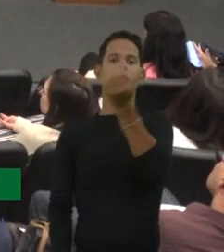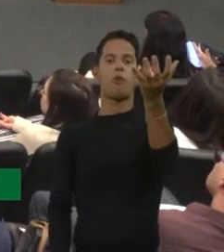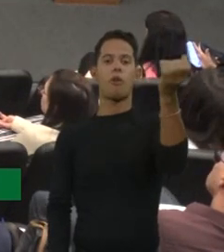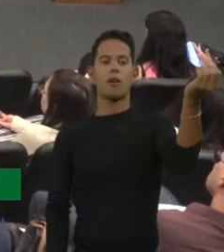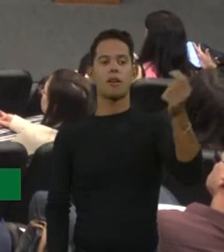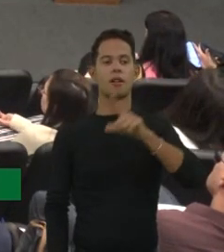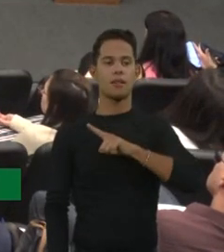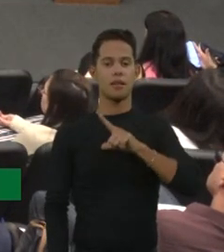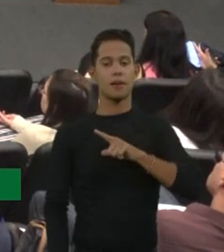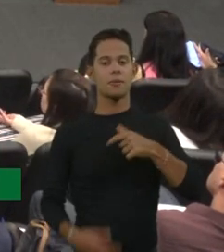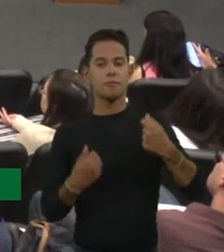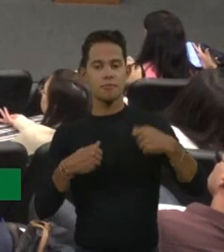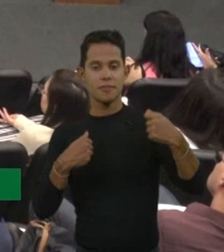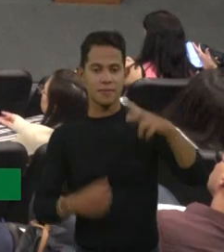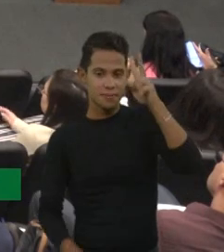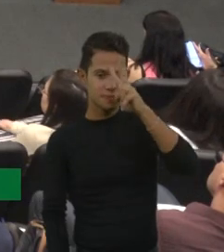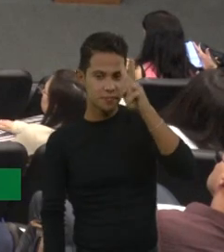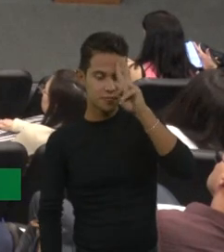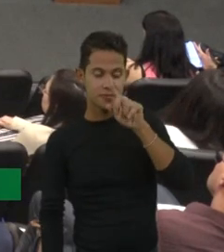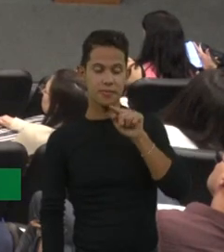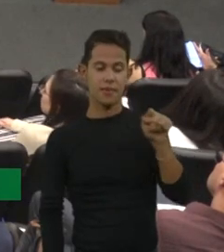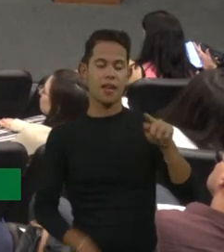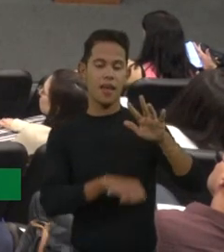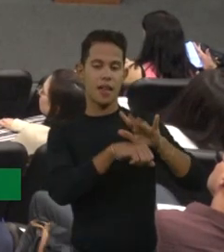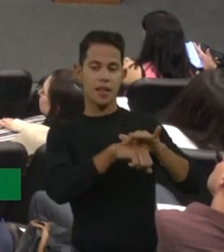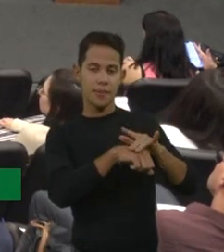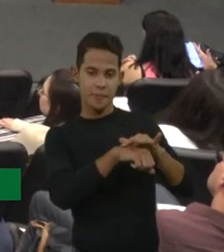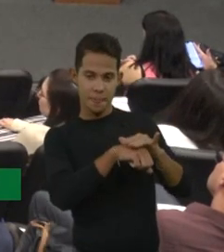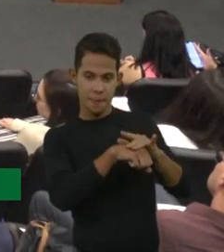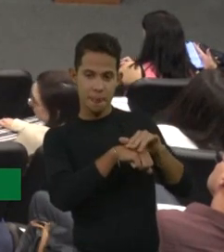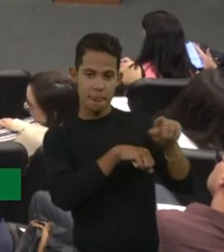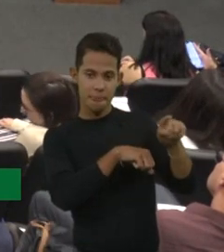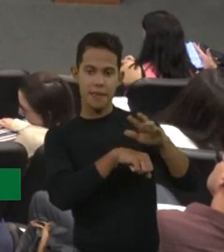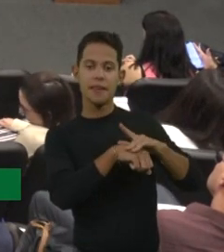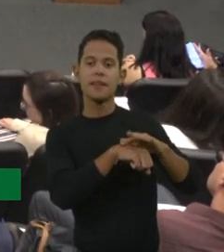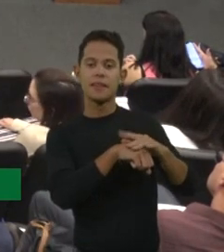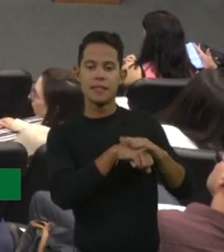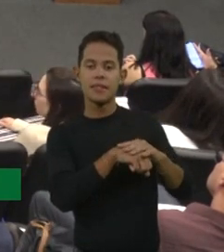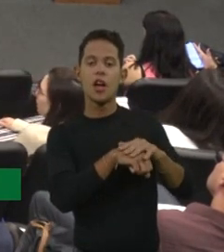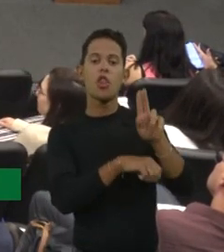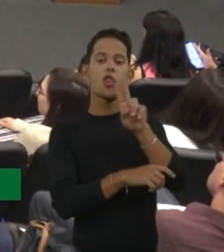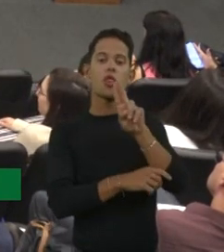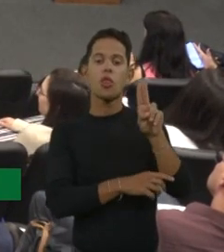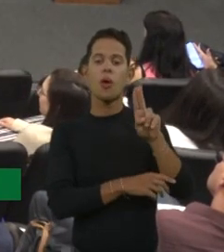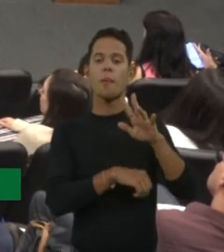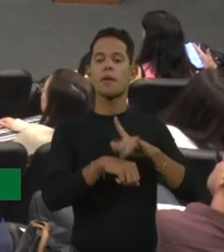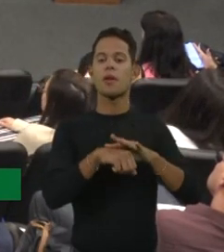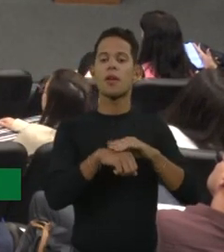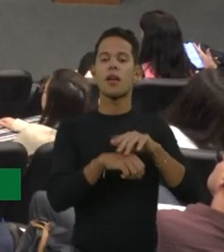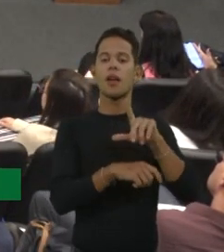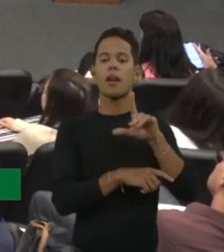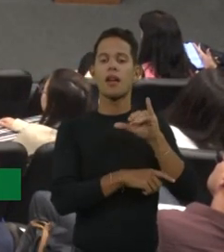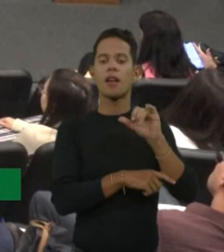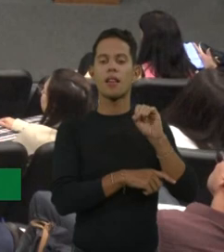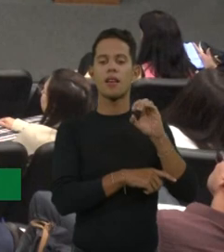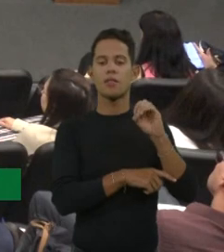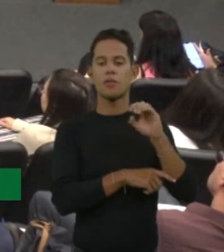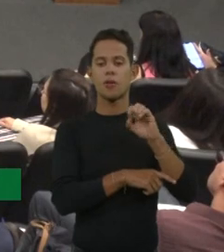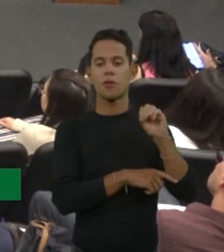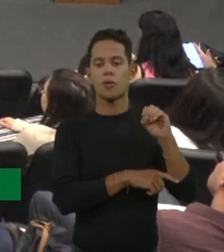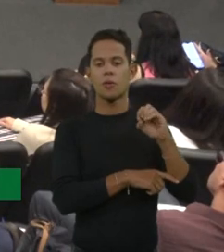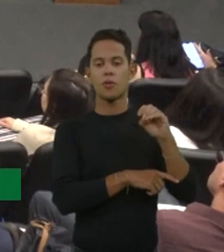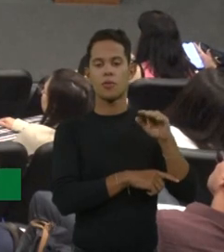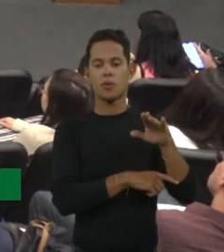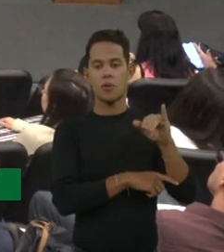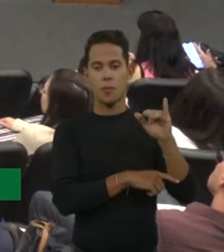a gente tem que lembrar disso. Essas doenças, elas, elas, chamadas de doenças lisossômicas de depósito, são